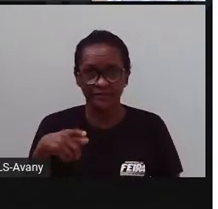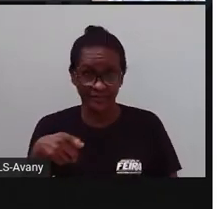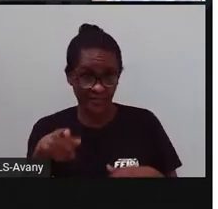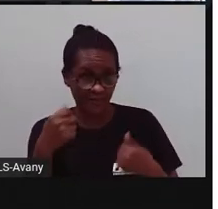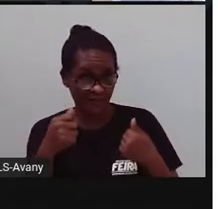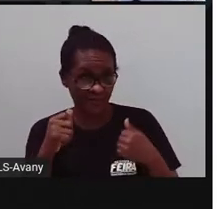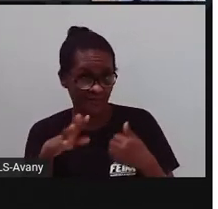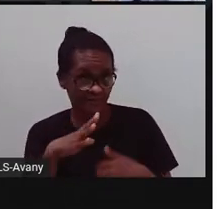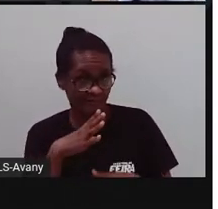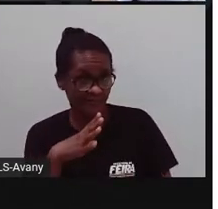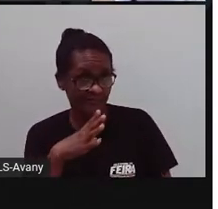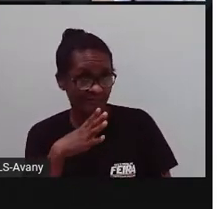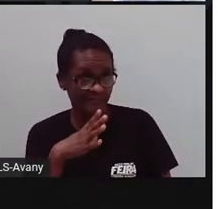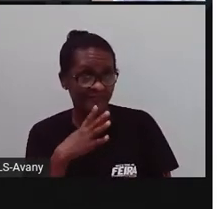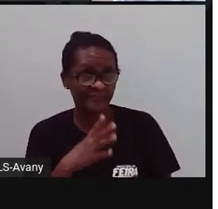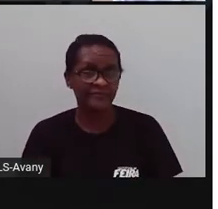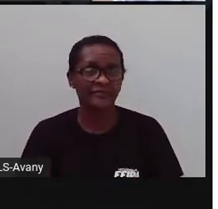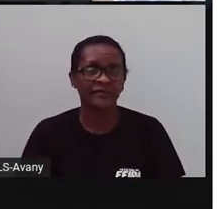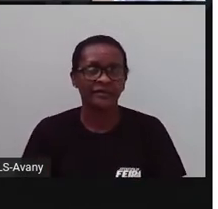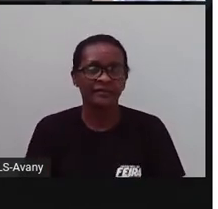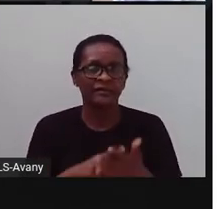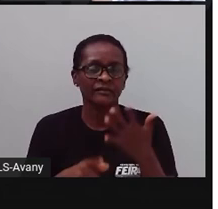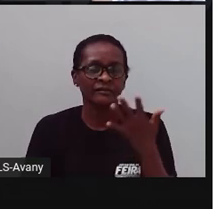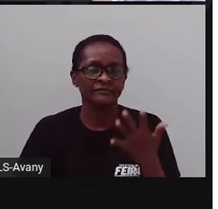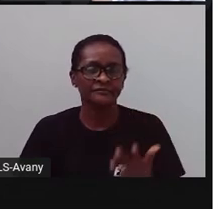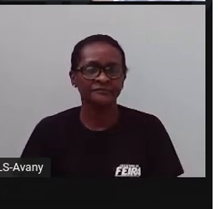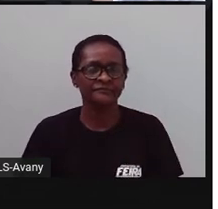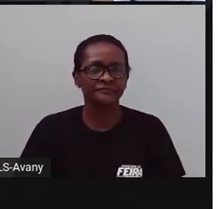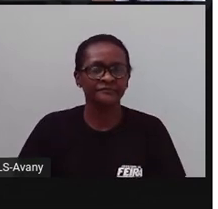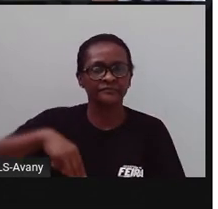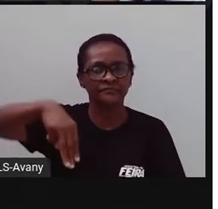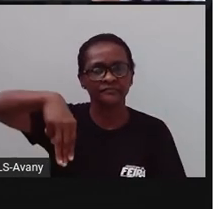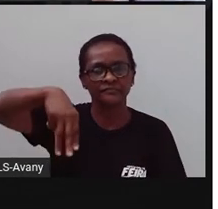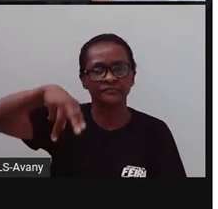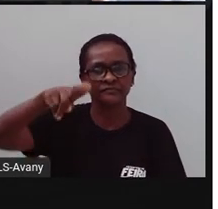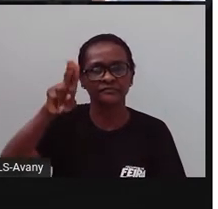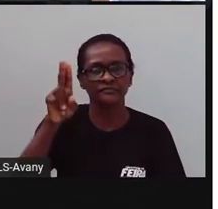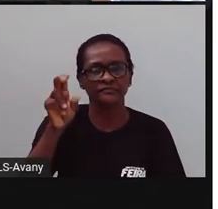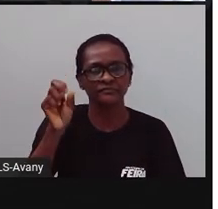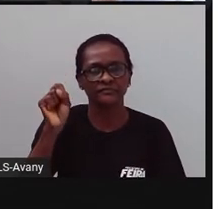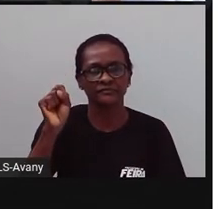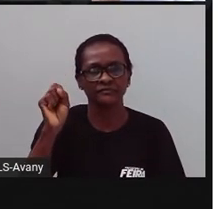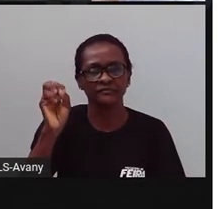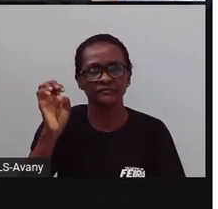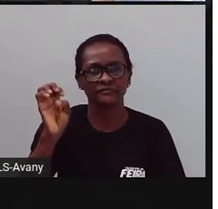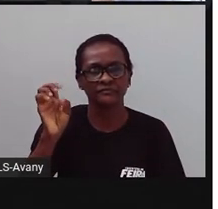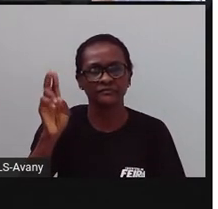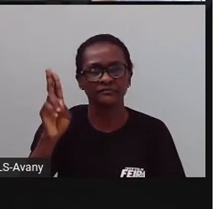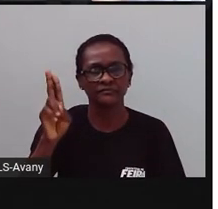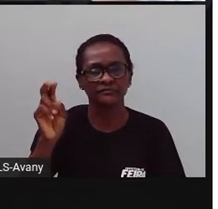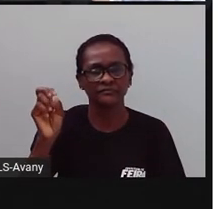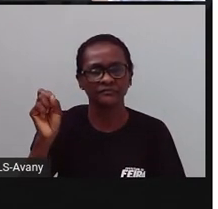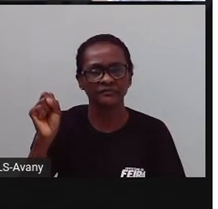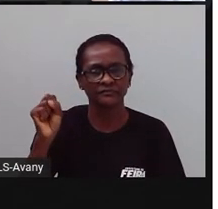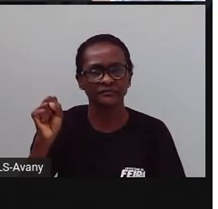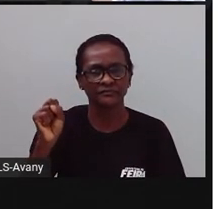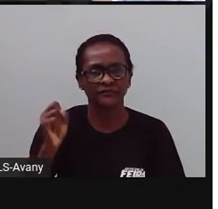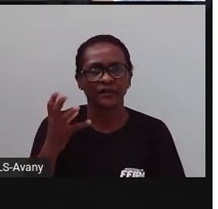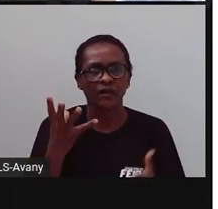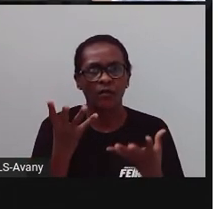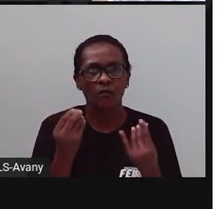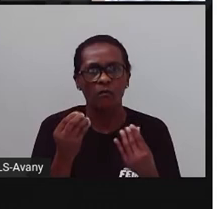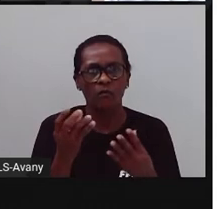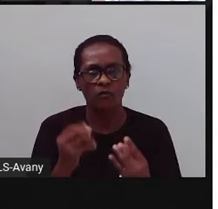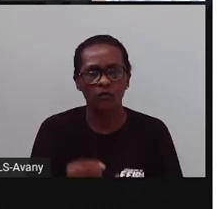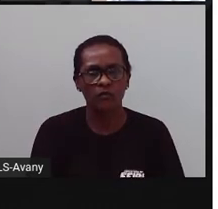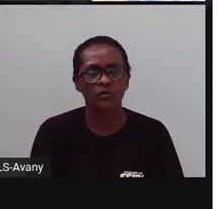conhecer? Esses aqui, ó. Museus, né? Nossa cidade tem muito museu, gente. Sabiam disso? Nossa cidade é